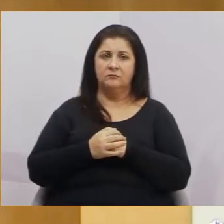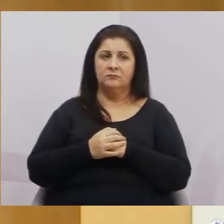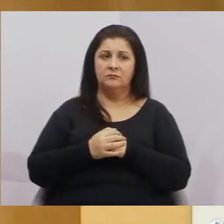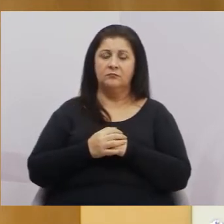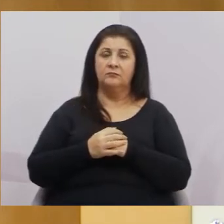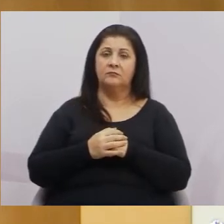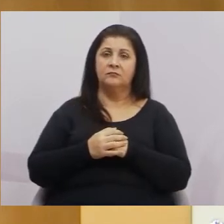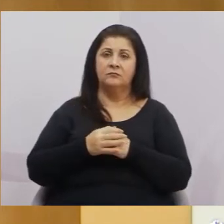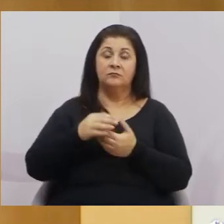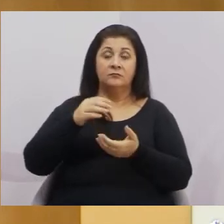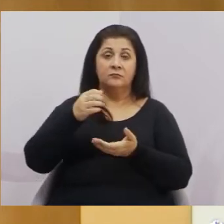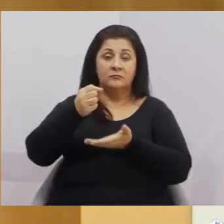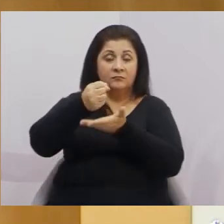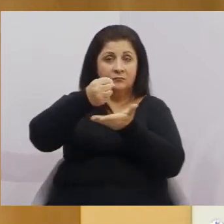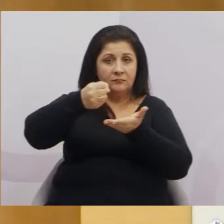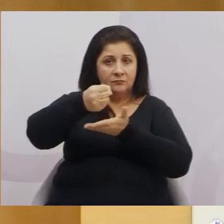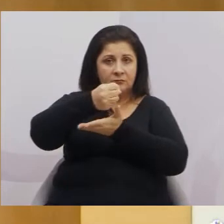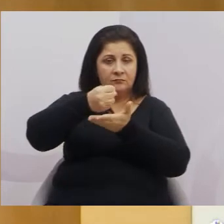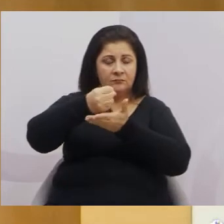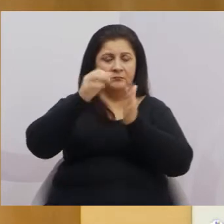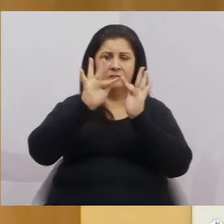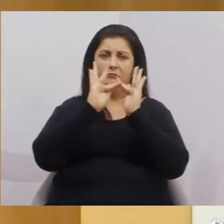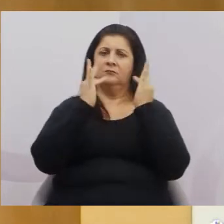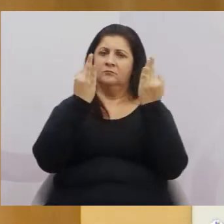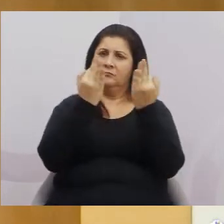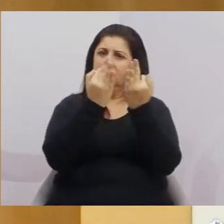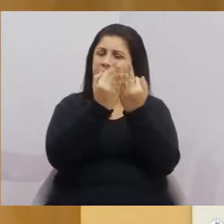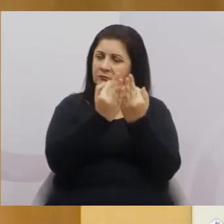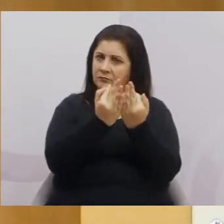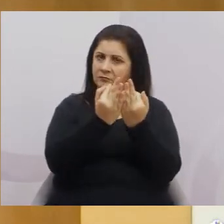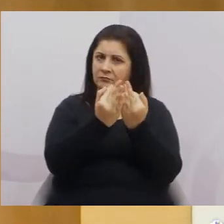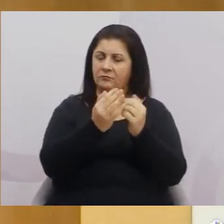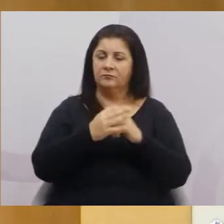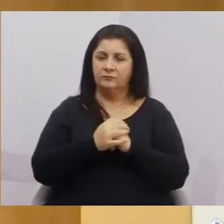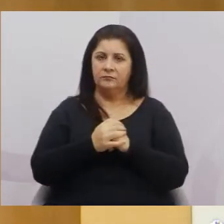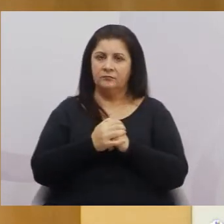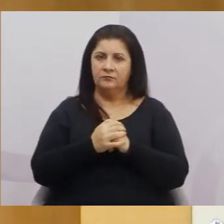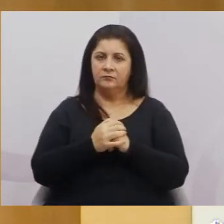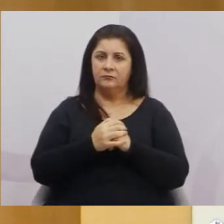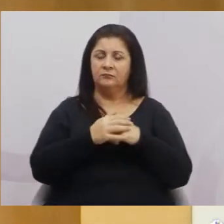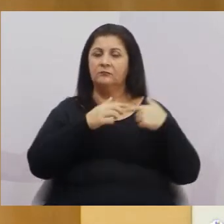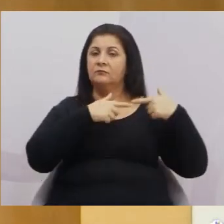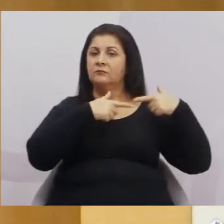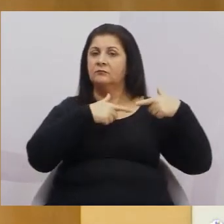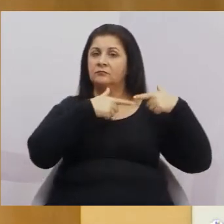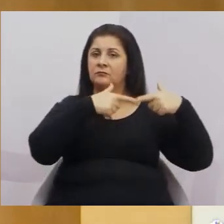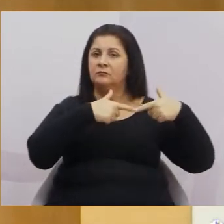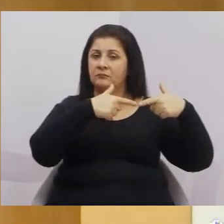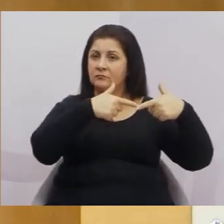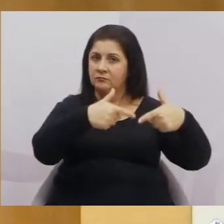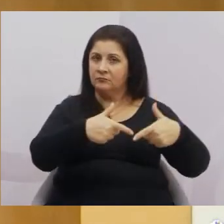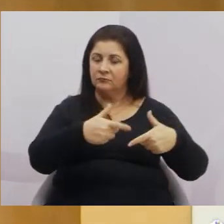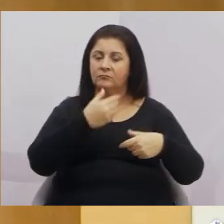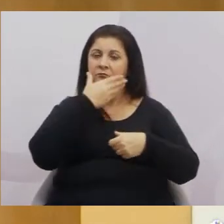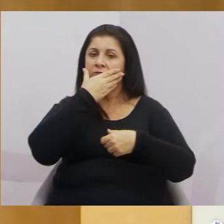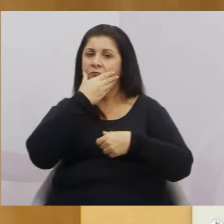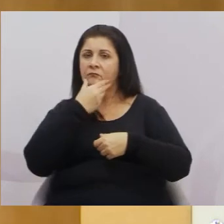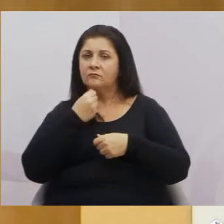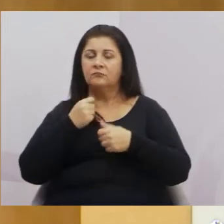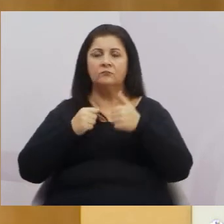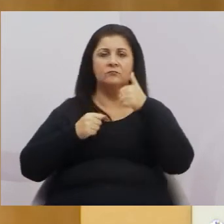família. Nós defendemos a família, a tradição, homem e mulher.